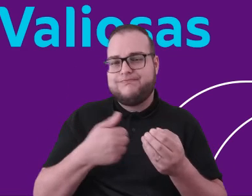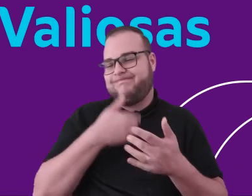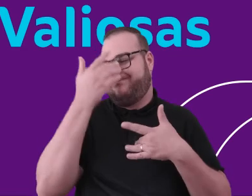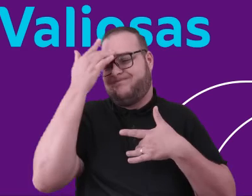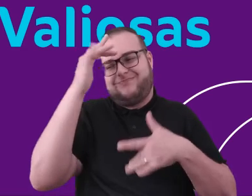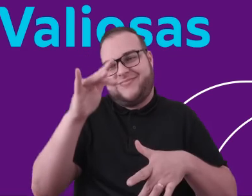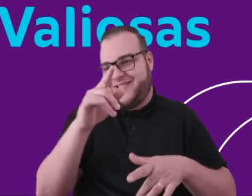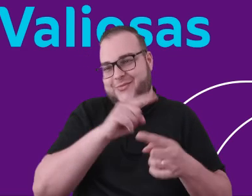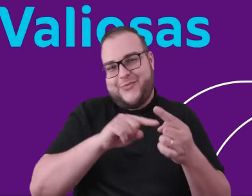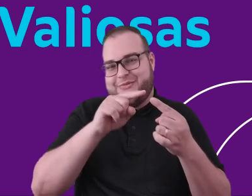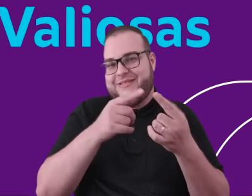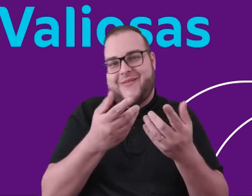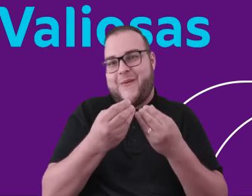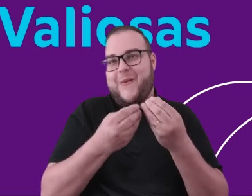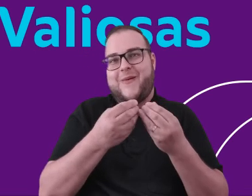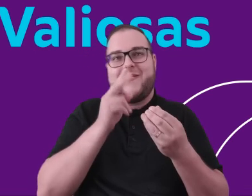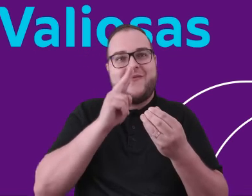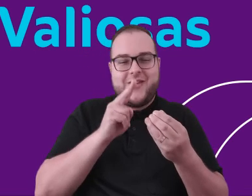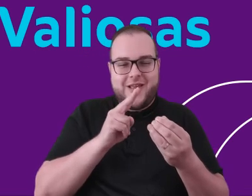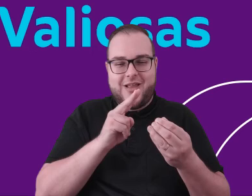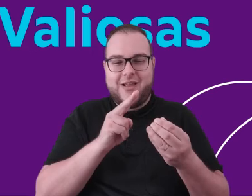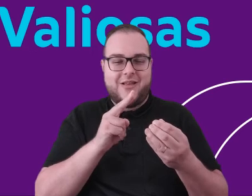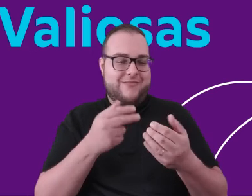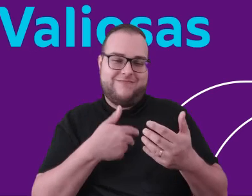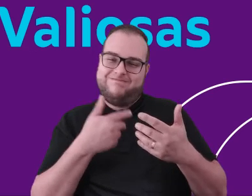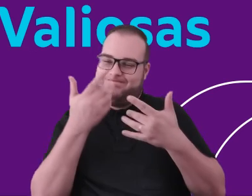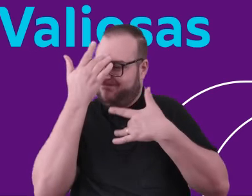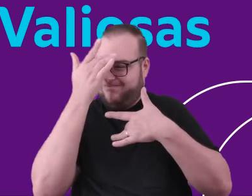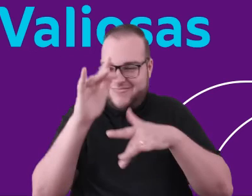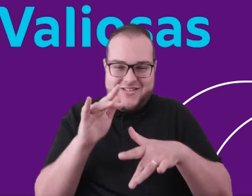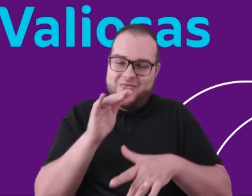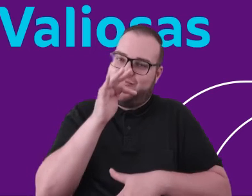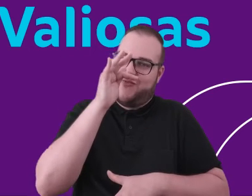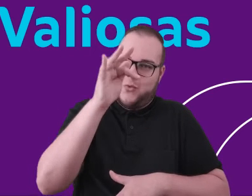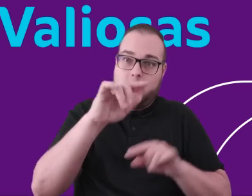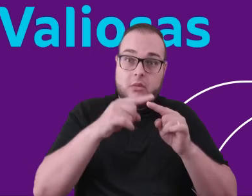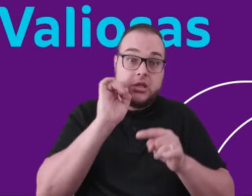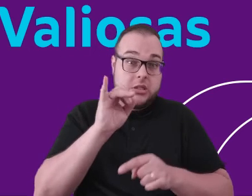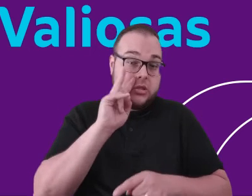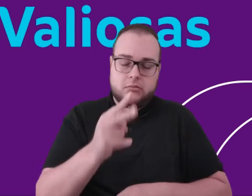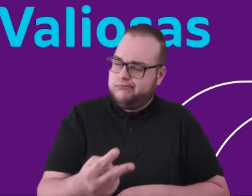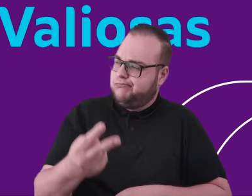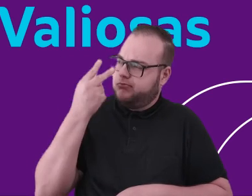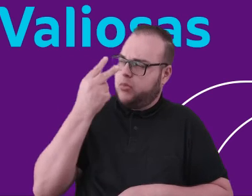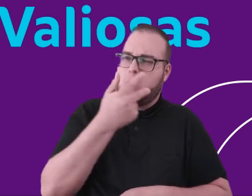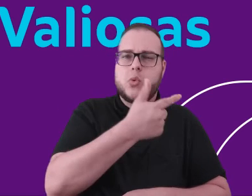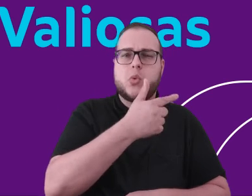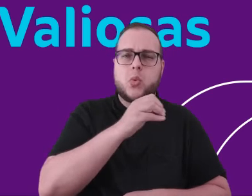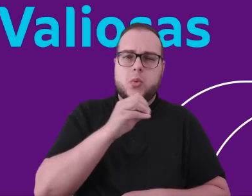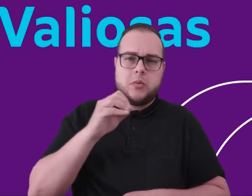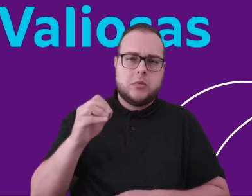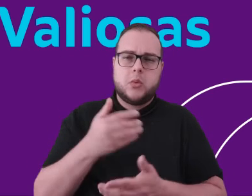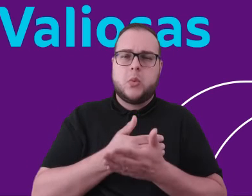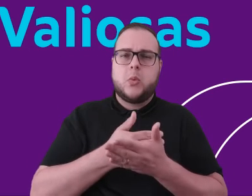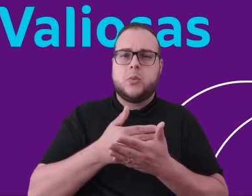tem uma bola de cristal, mas olhando para a década de 2000, tivemos um superciclo lá atrás, onde o preço do alumínio chegou a subir acima de